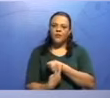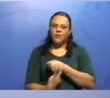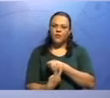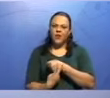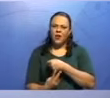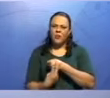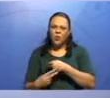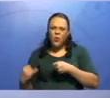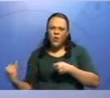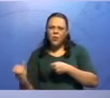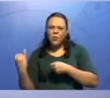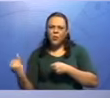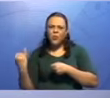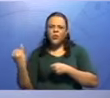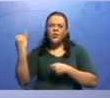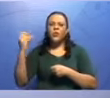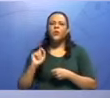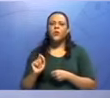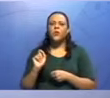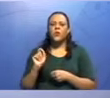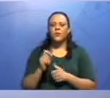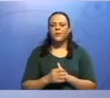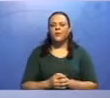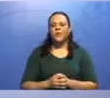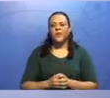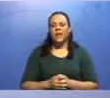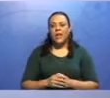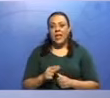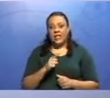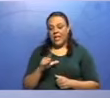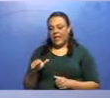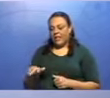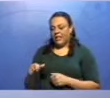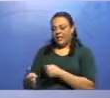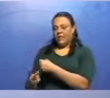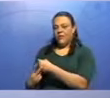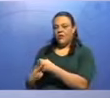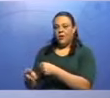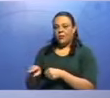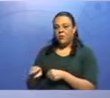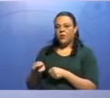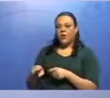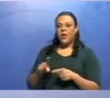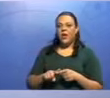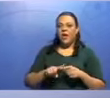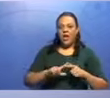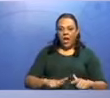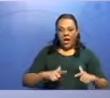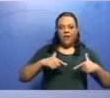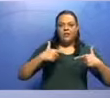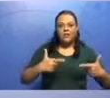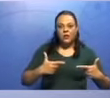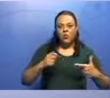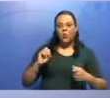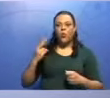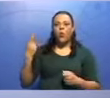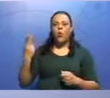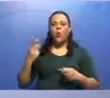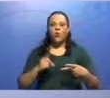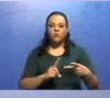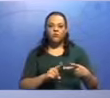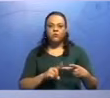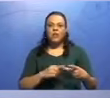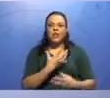O seria esse verbo significativo? É um verbo que ele expressa, então, uma ação ou um fenômeno da natureza. Então,